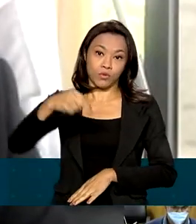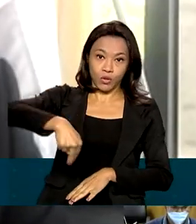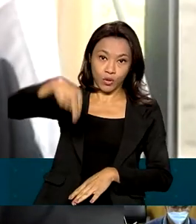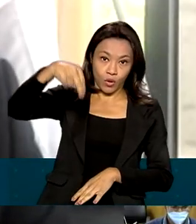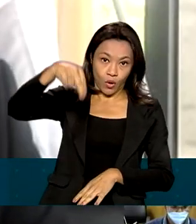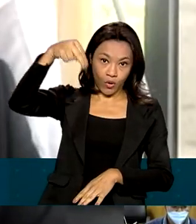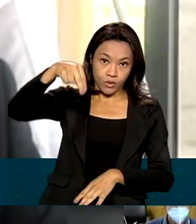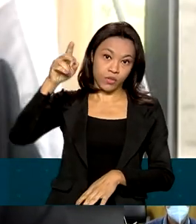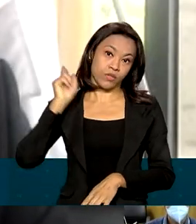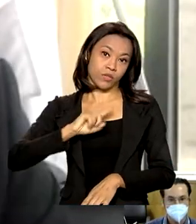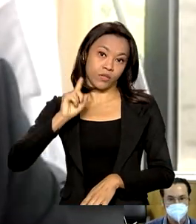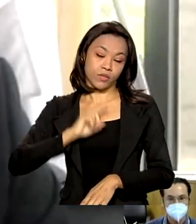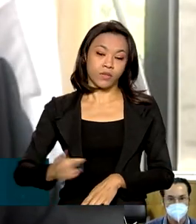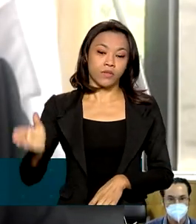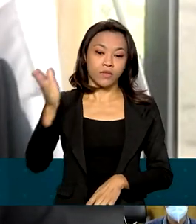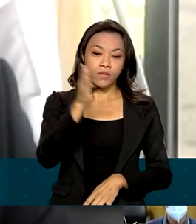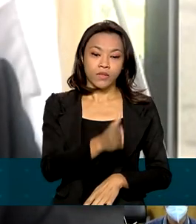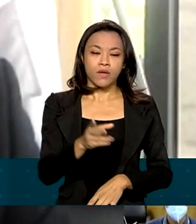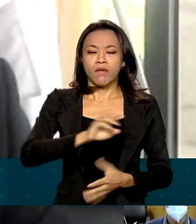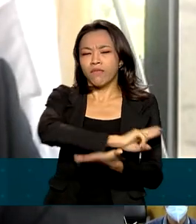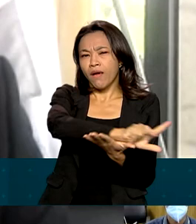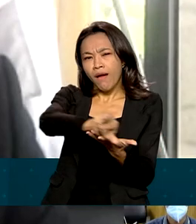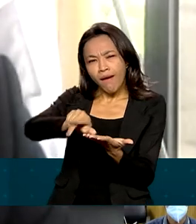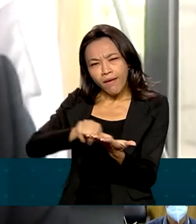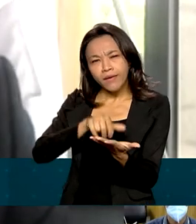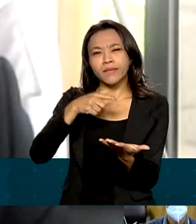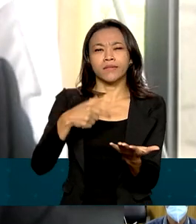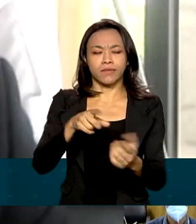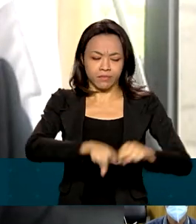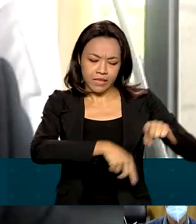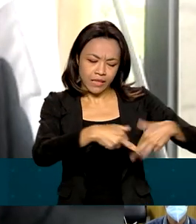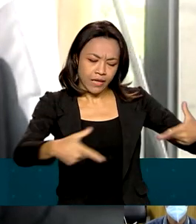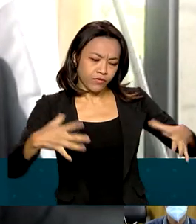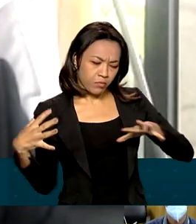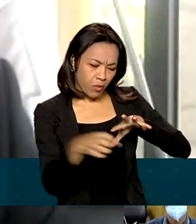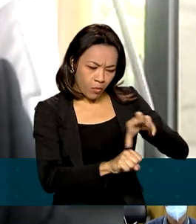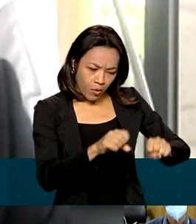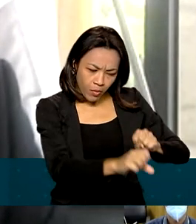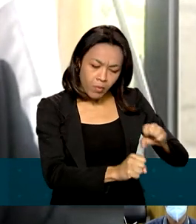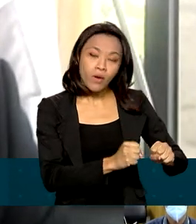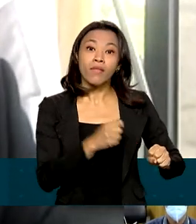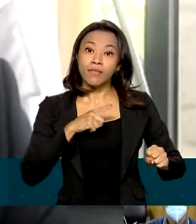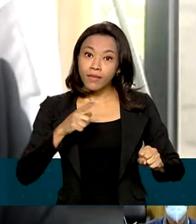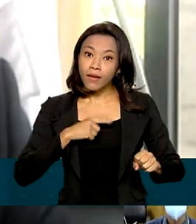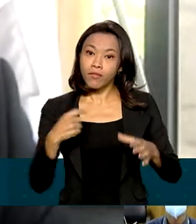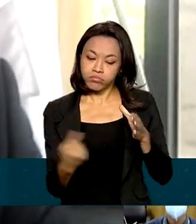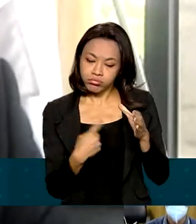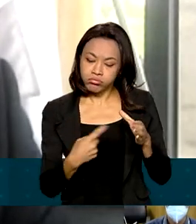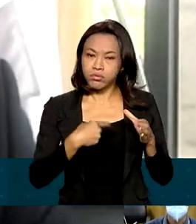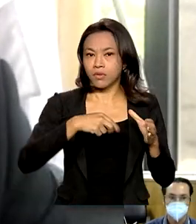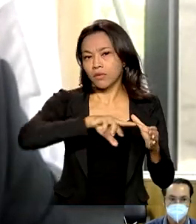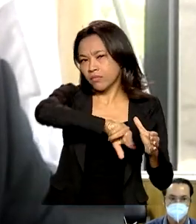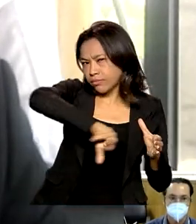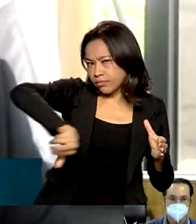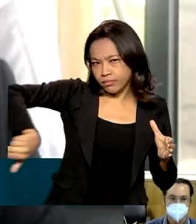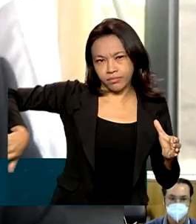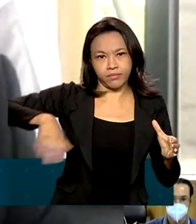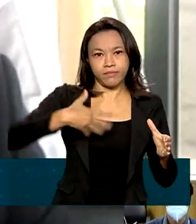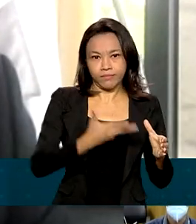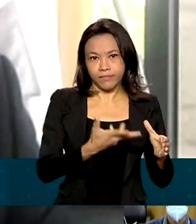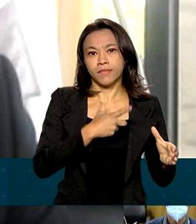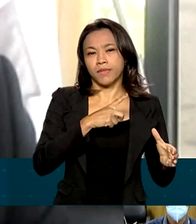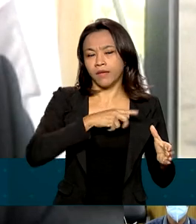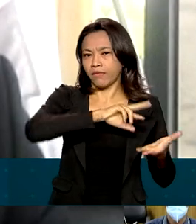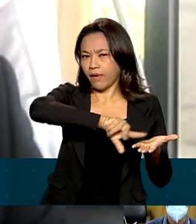mercadorias que tinham sido apreendidas no decorrer dos anos, inclusive tendo até alguns eletrodomésticos também importados de forma irregular.